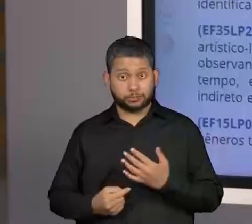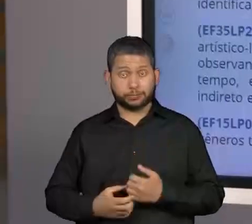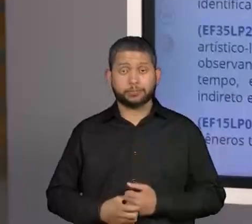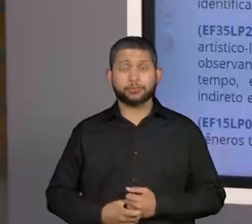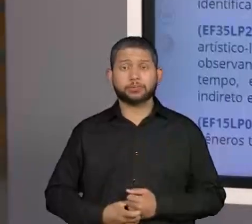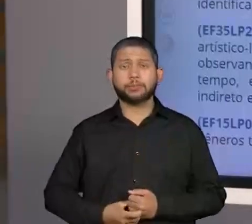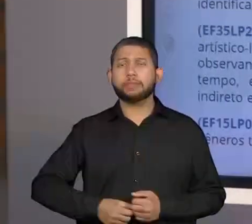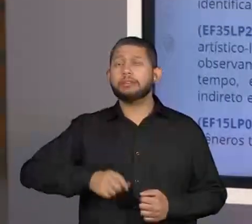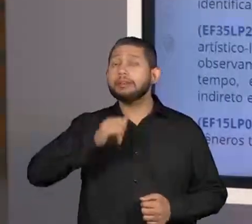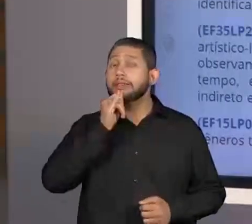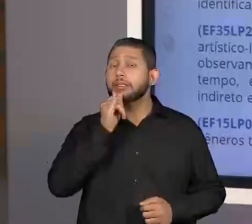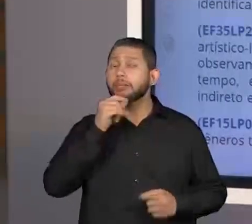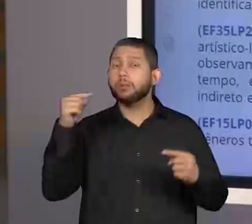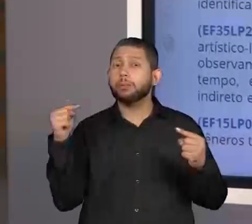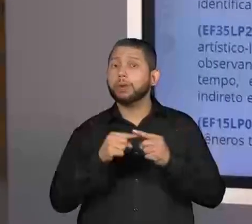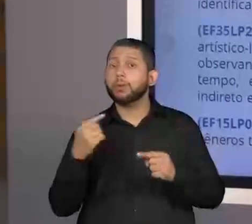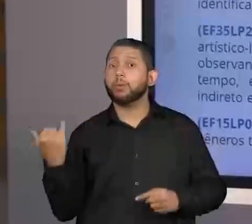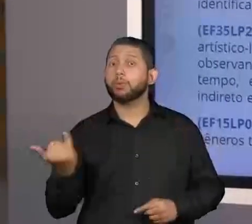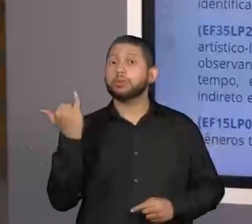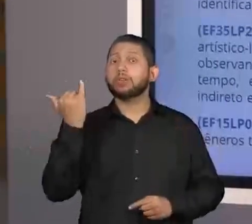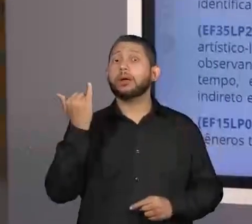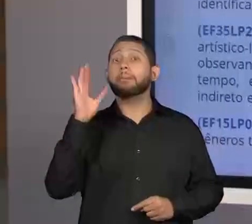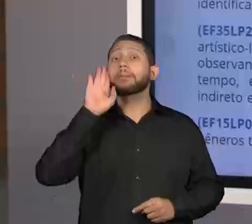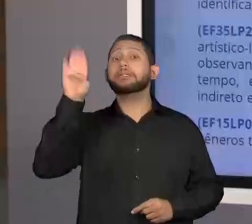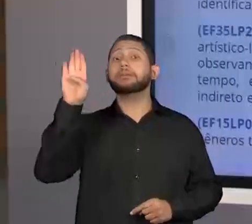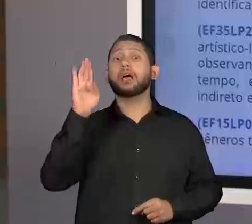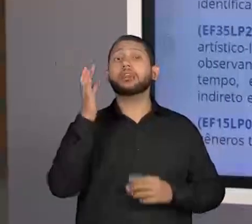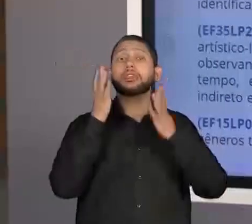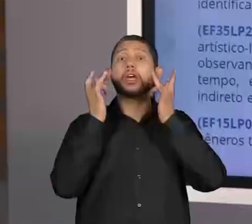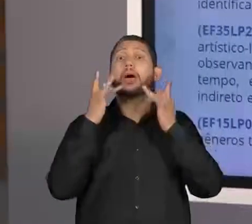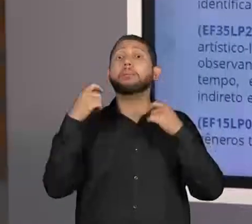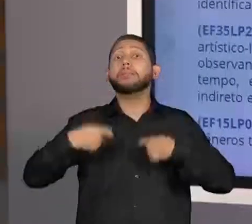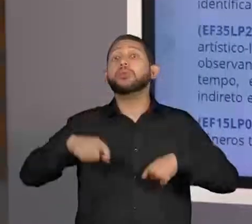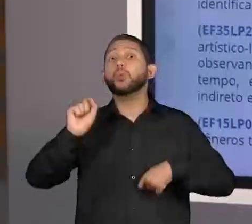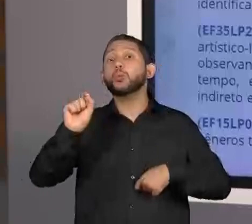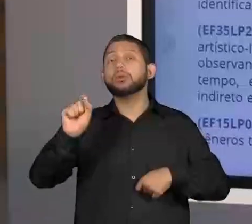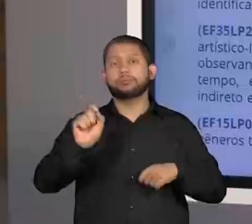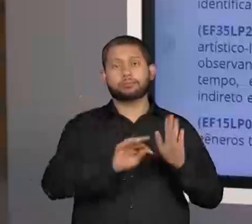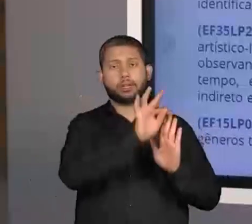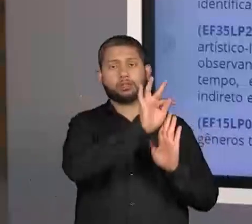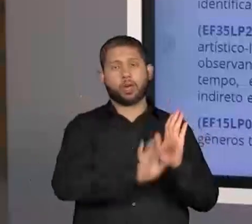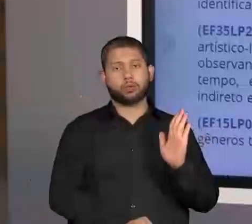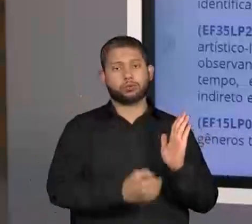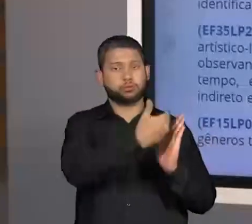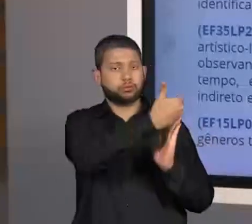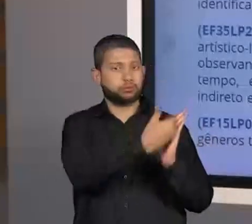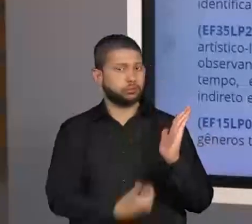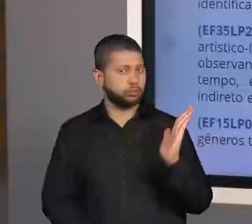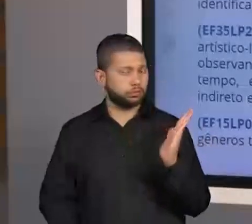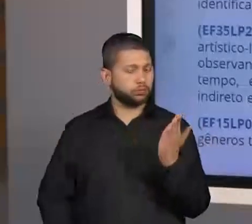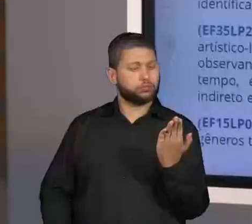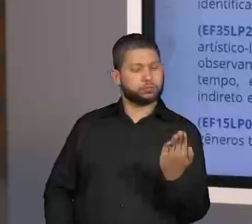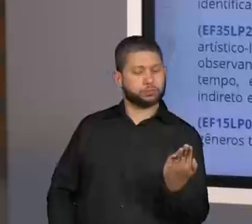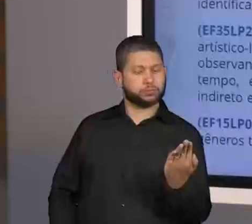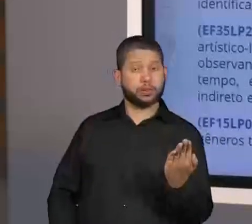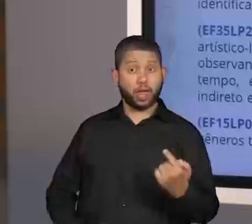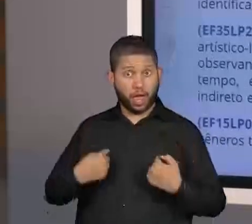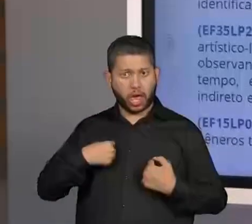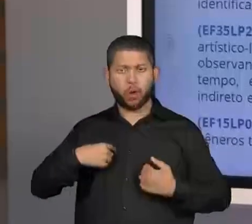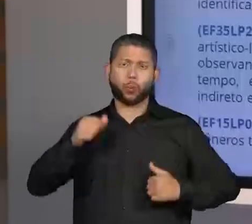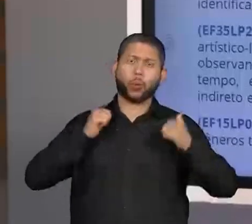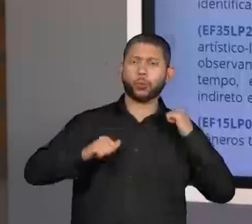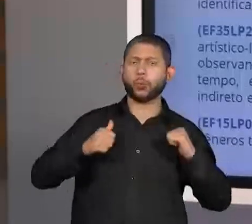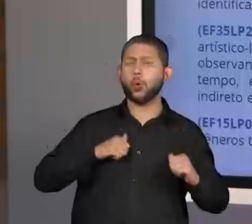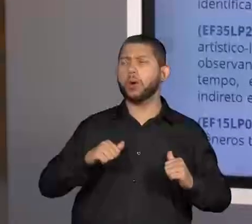algo essencial é o texto, não é verdade? Então, um ator, ele precisa de texto para